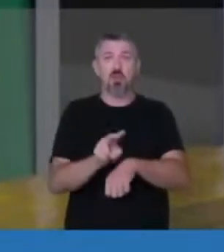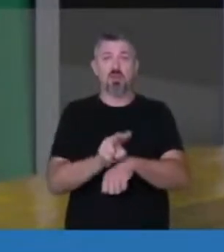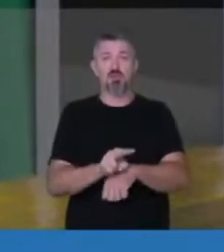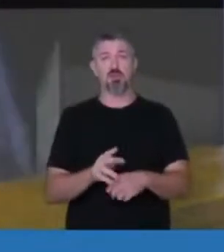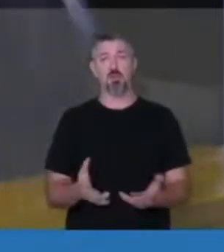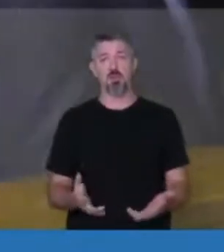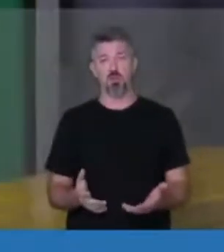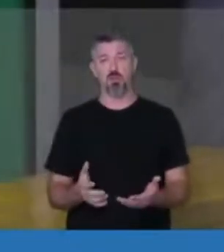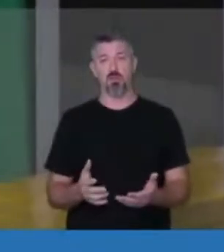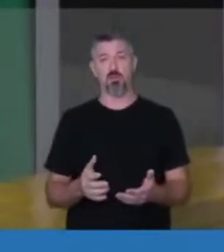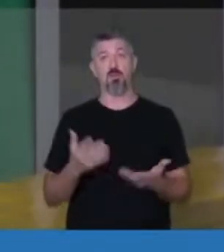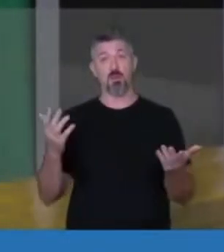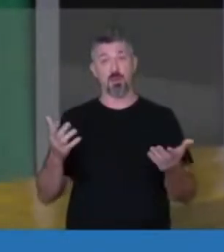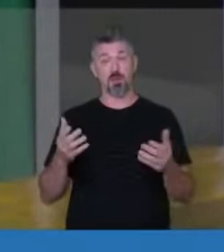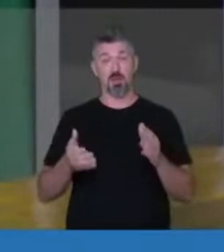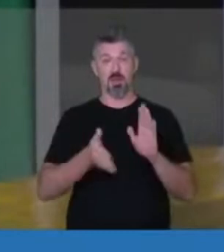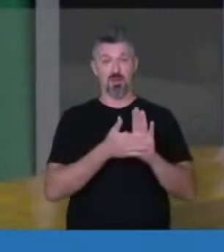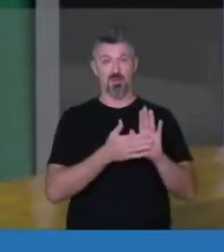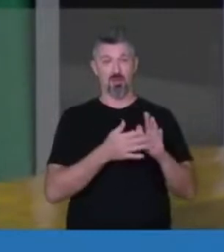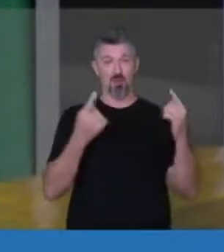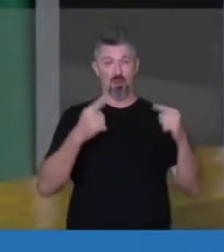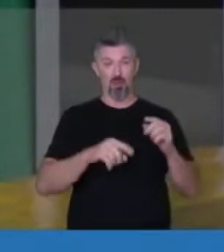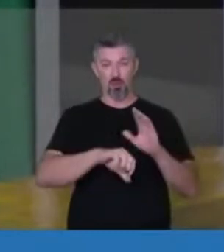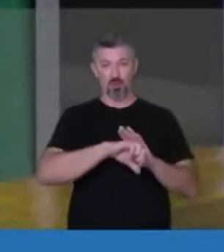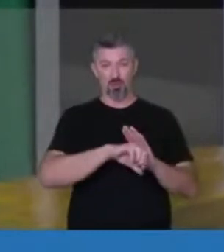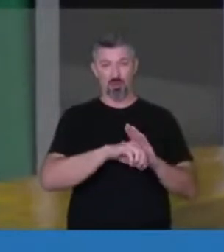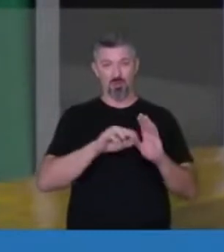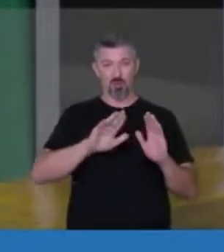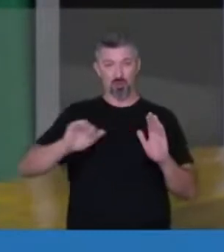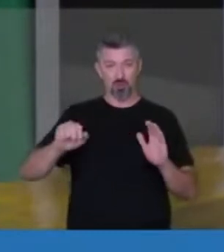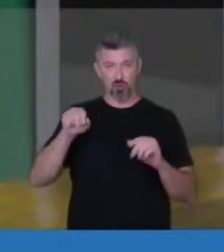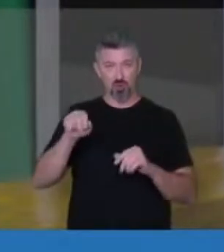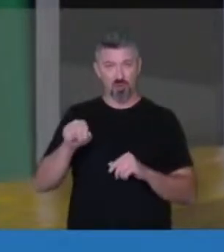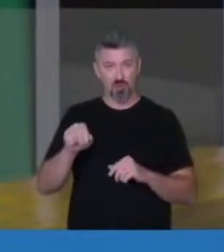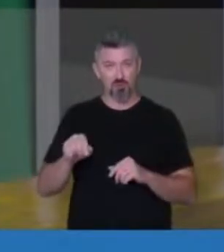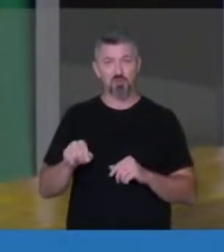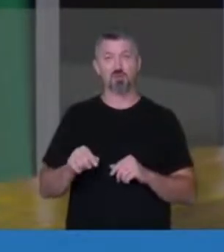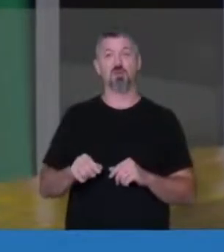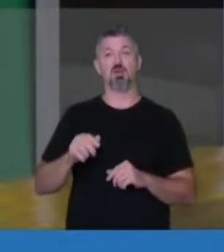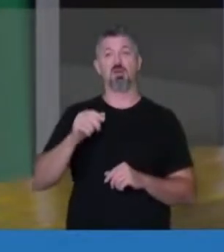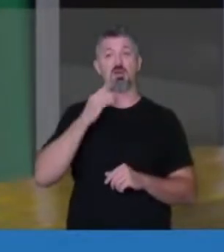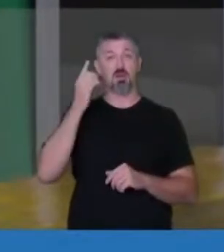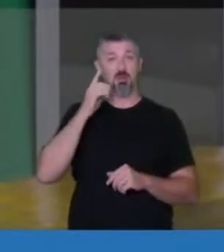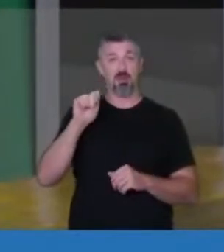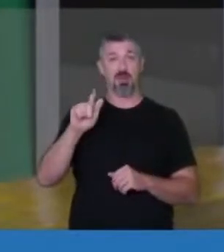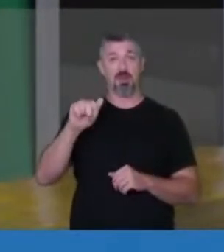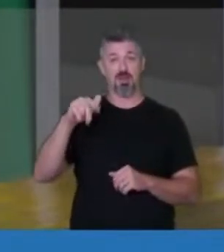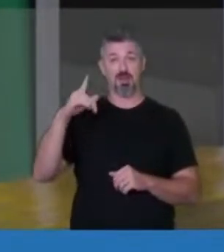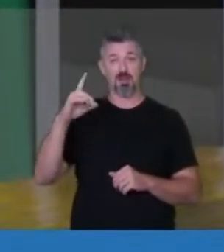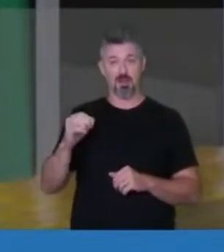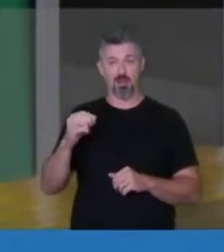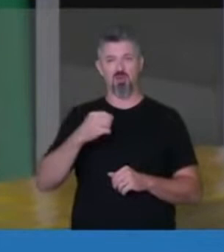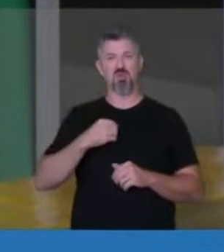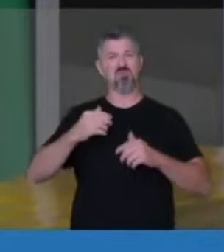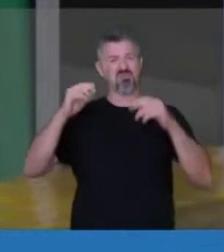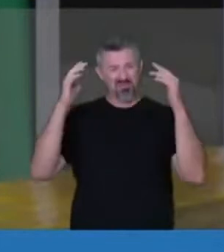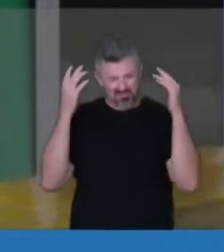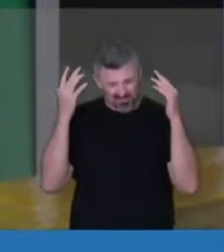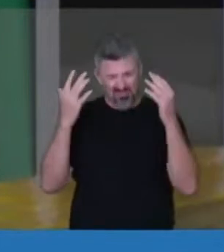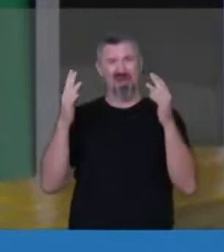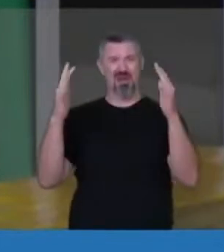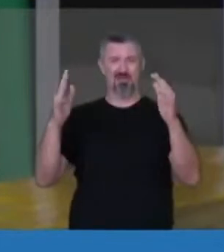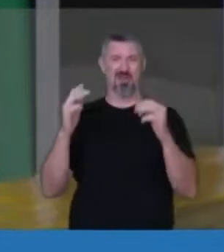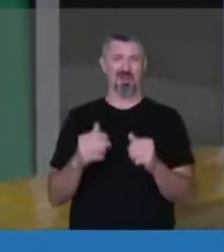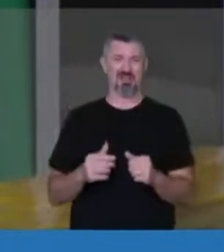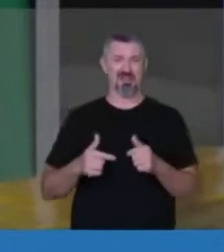e como no pacote anticrime, se vedou o deputado Aguinaldo Ribeiro, do qual eu quero parabenizá-lo